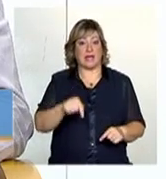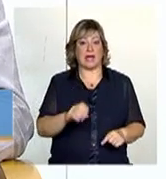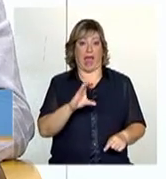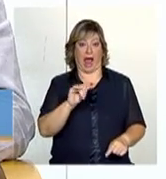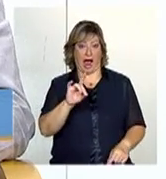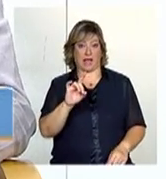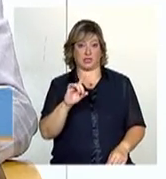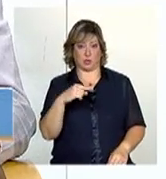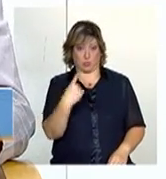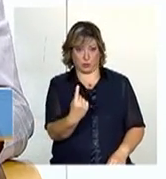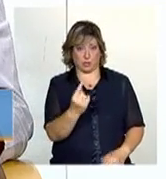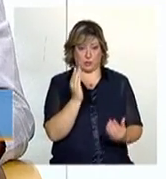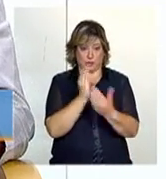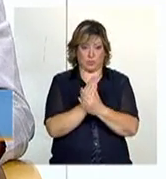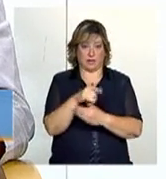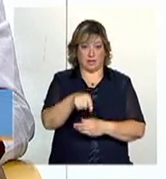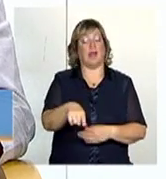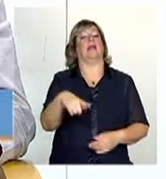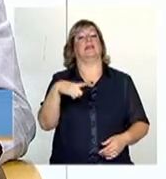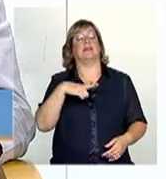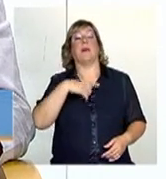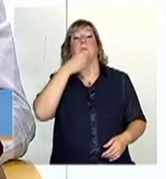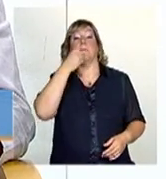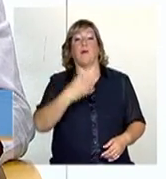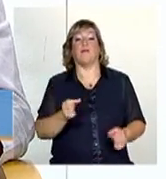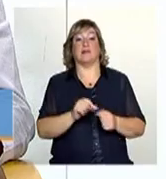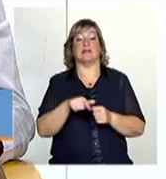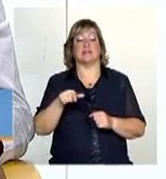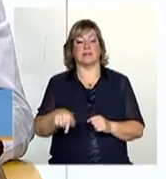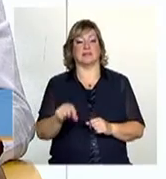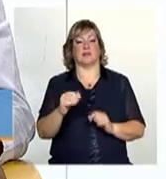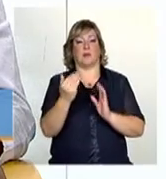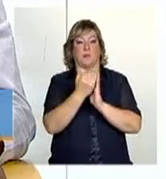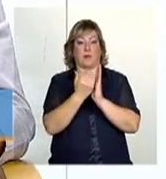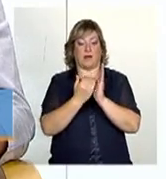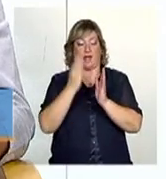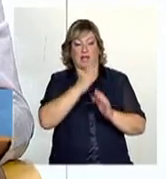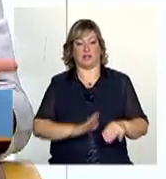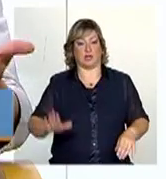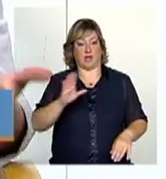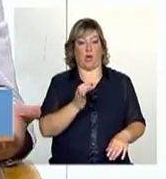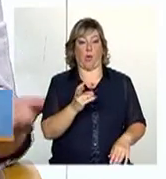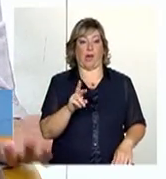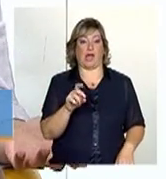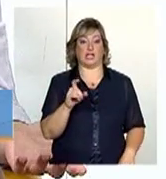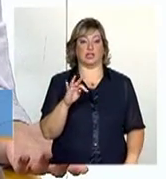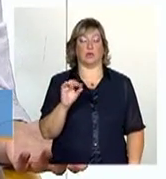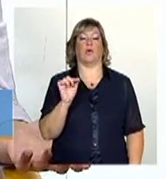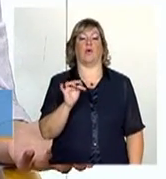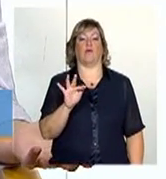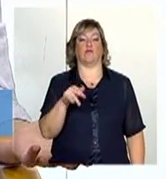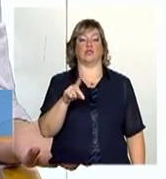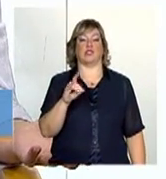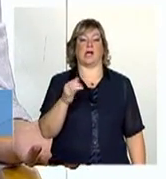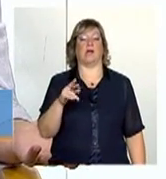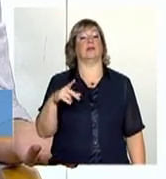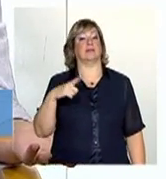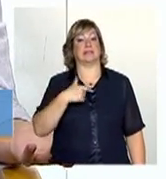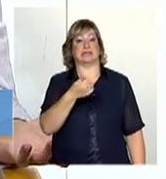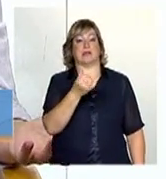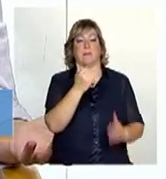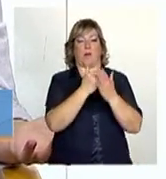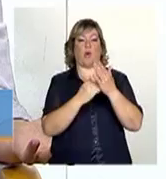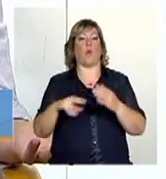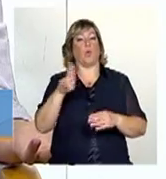fonte para ser utilizada no Programa Nacional de Crédito Fundiário e hoje são 16 programas usando o Cadastro Único.